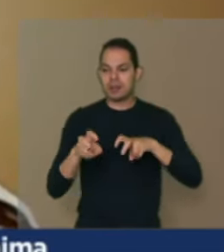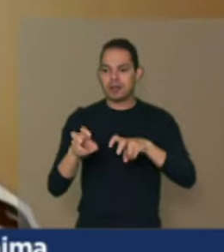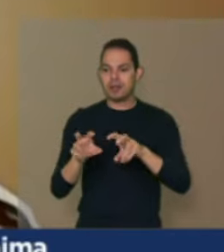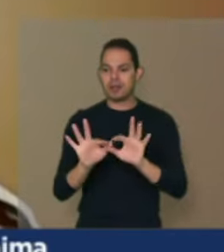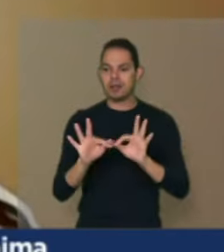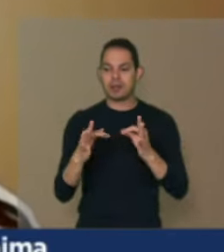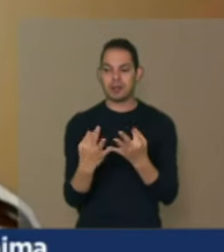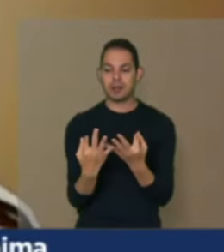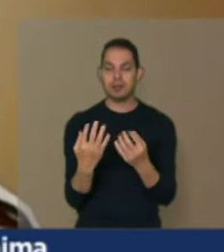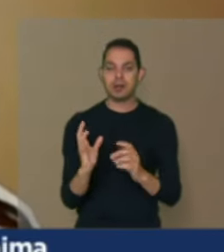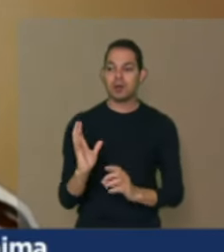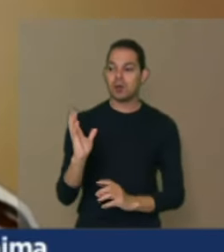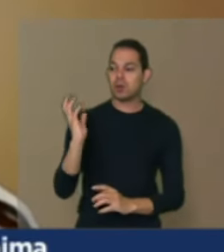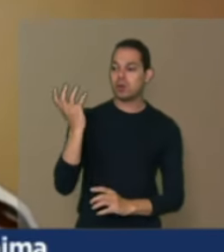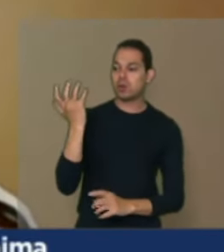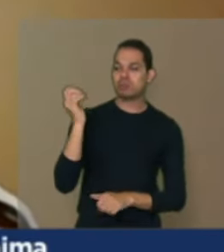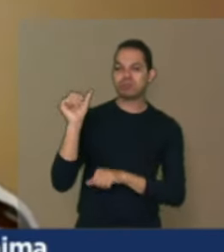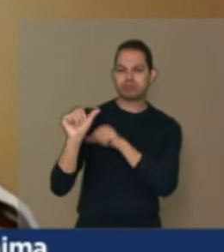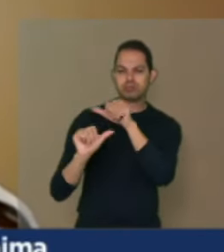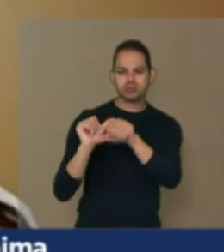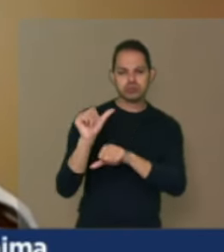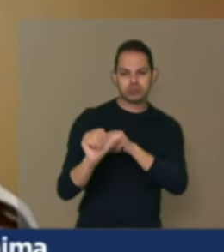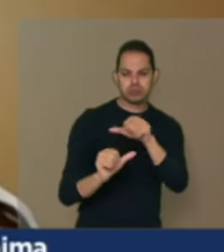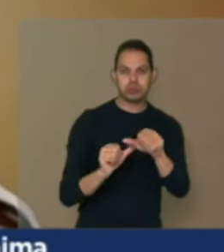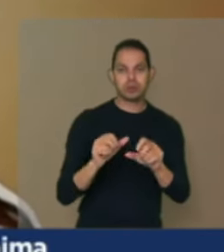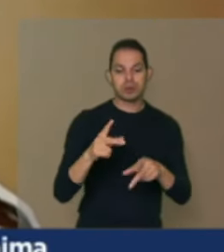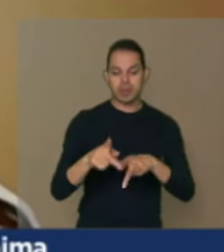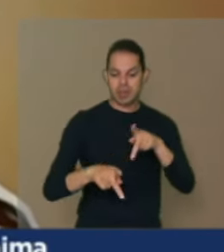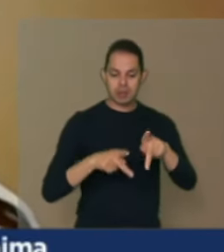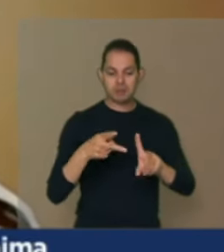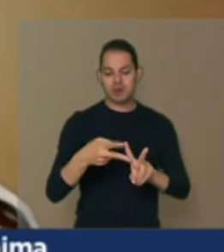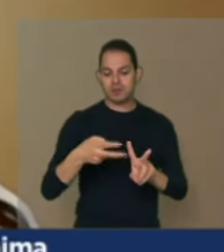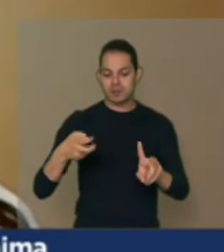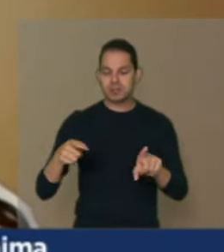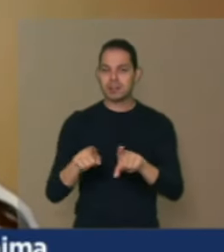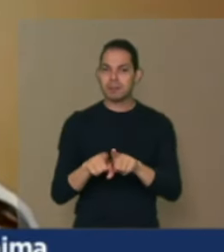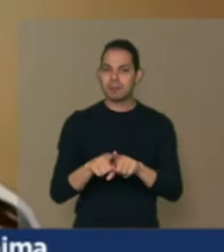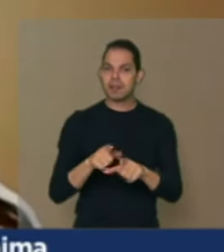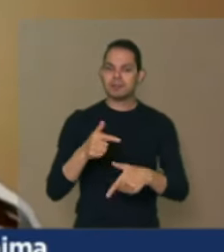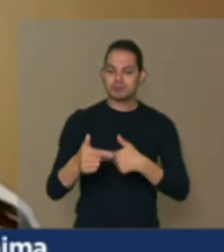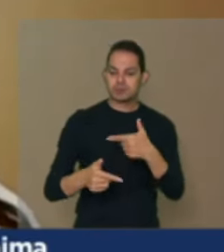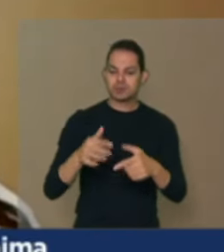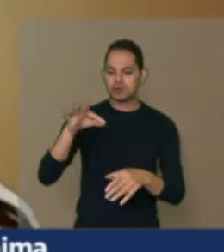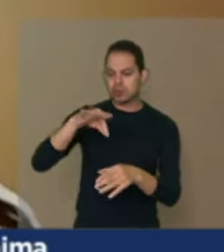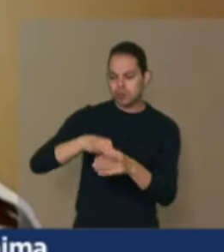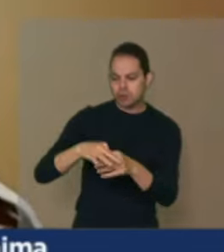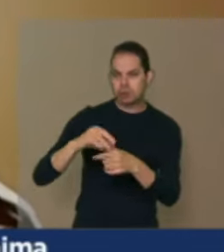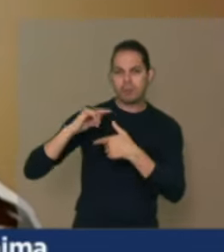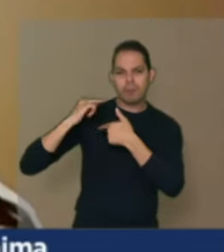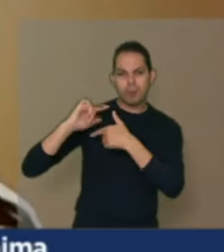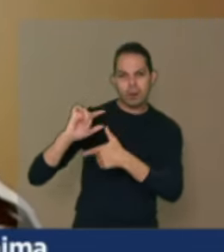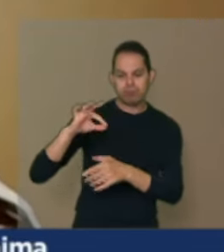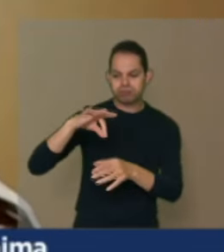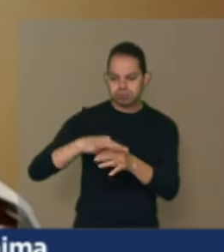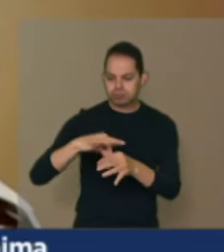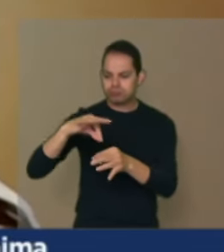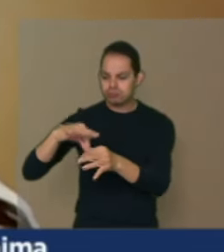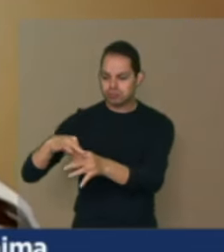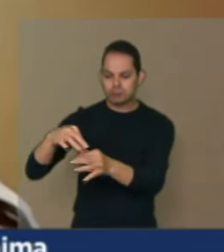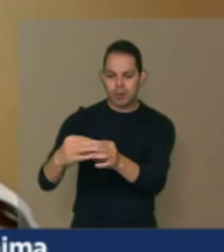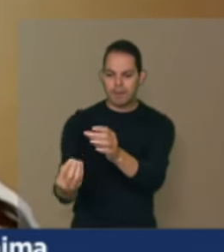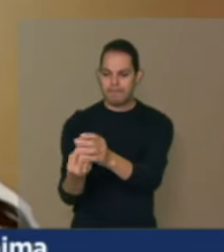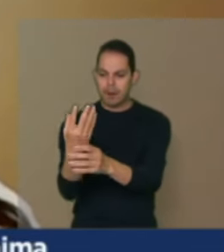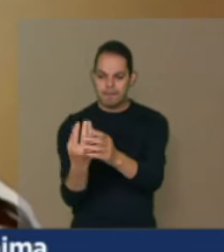mudanças climáticas isso não é diferente em relação aos povos indígenas que estão lá diretamente produzindo suas sementes tradicionais é uma das coisas que também devem ser